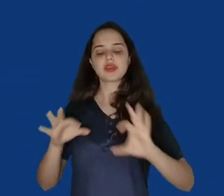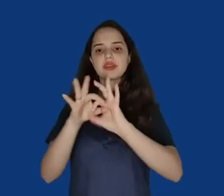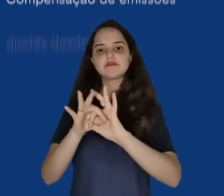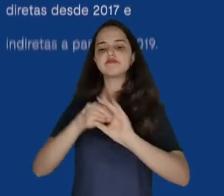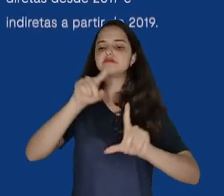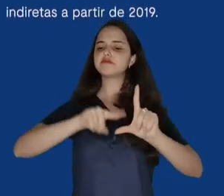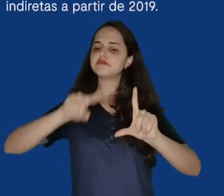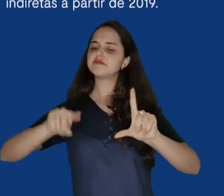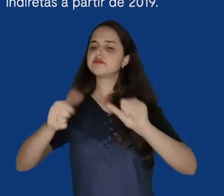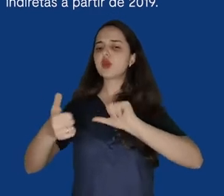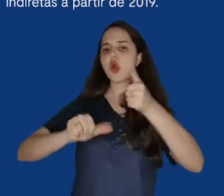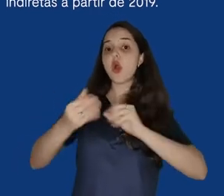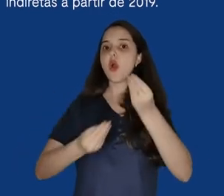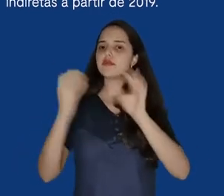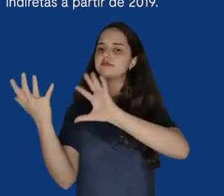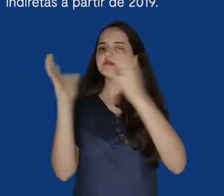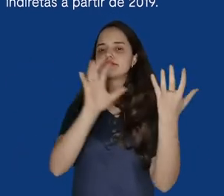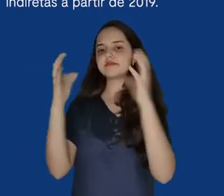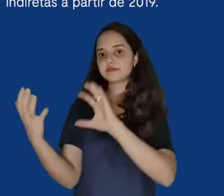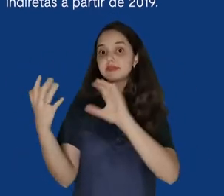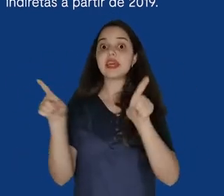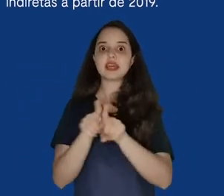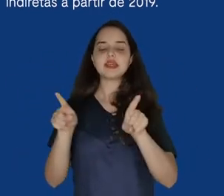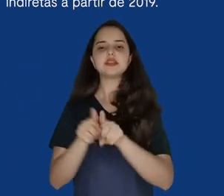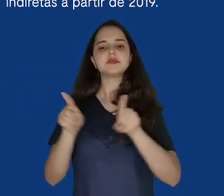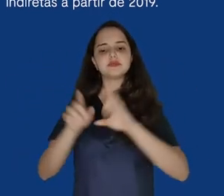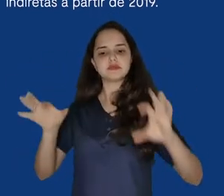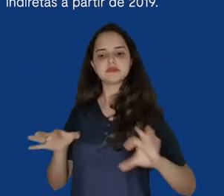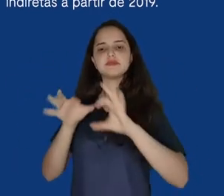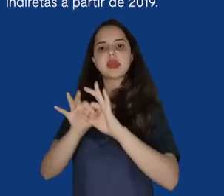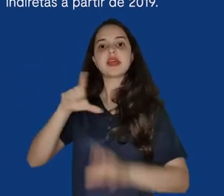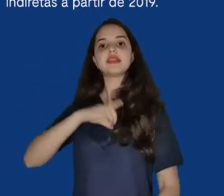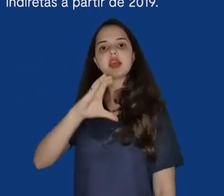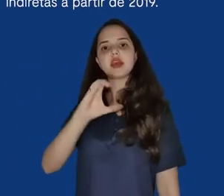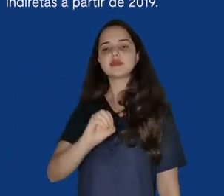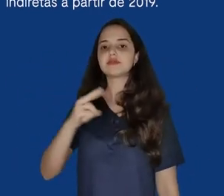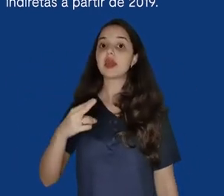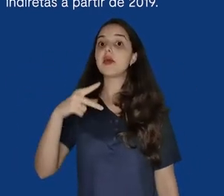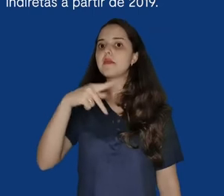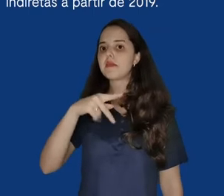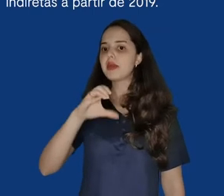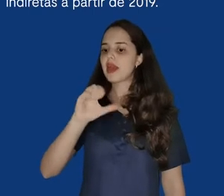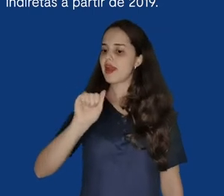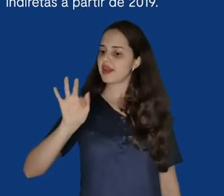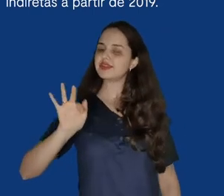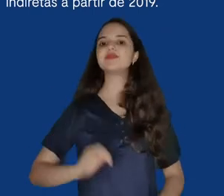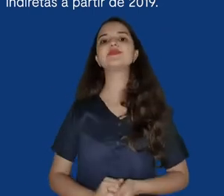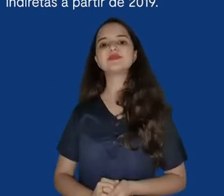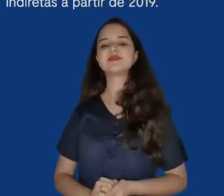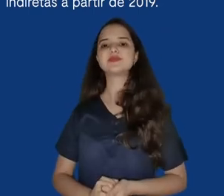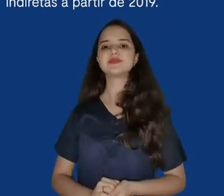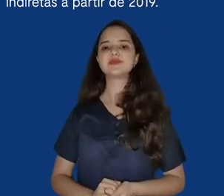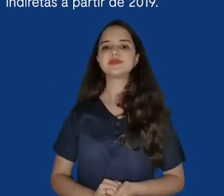integrar o Índice de Resiliência Climática do CDP e aderimos ao Partnership for Carbon Accounting Financials, PCAF